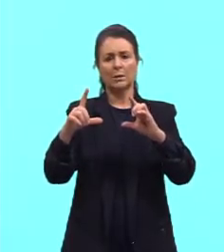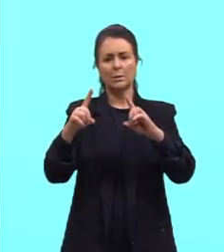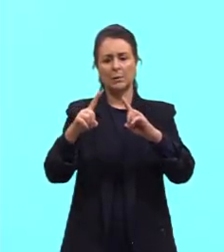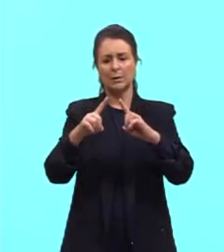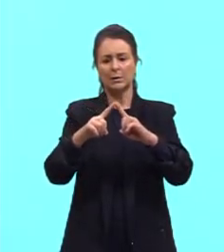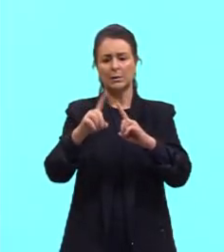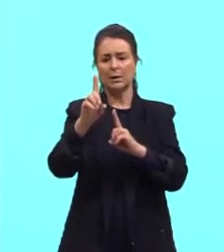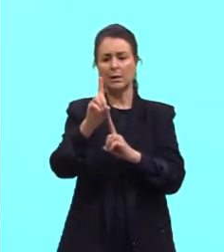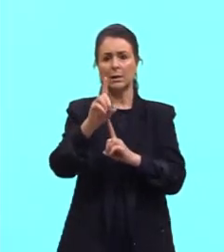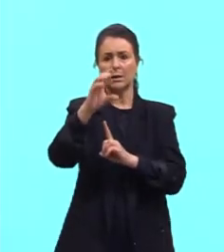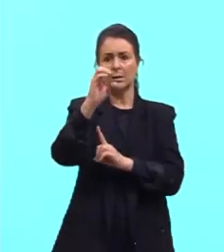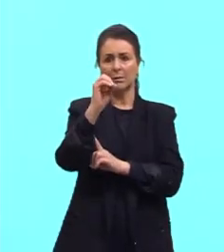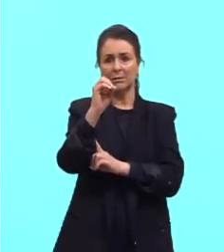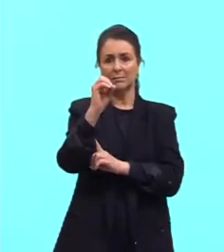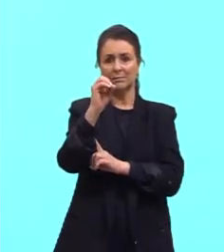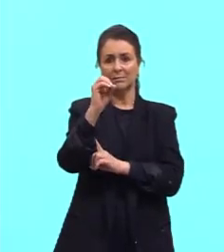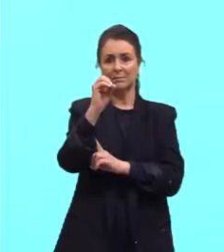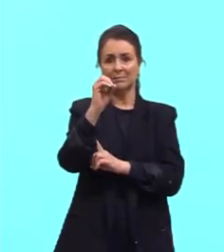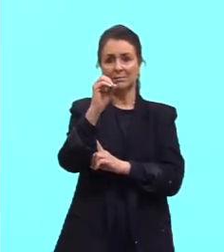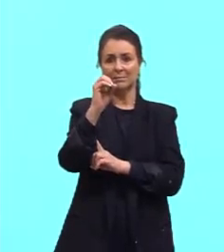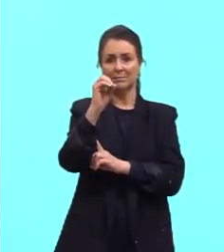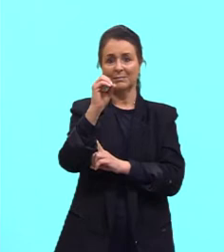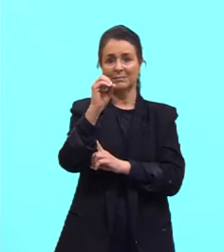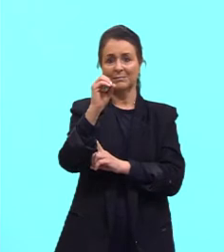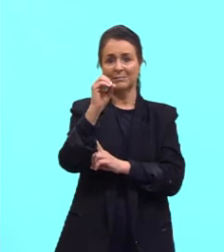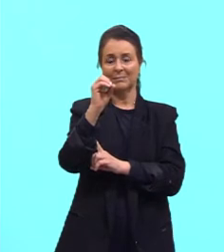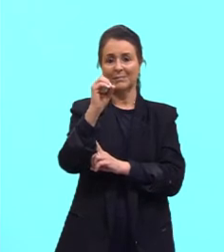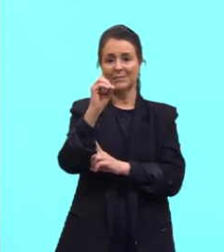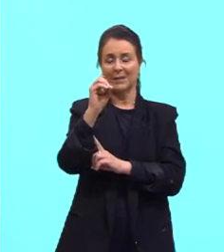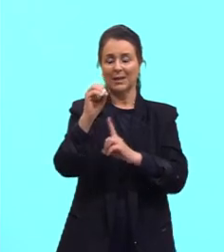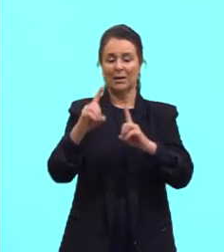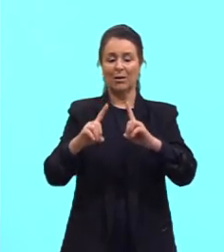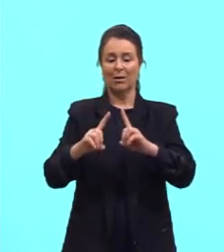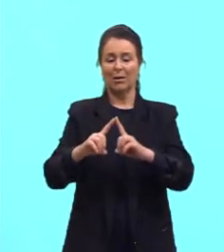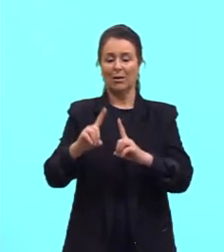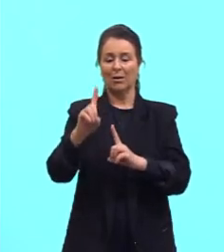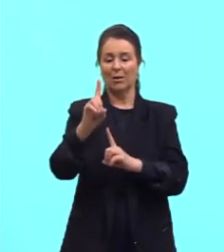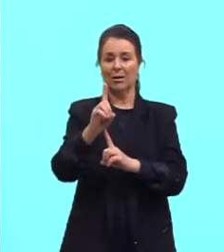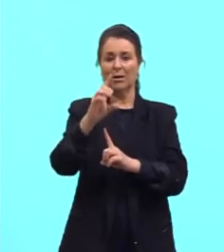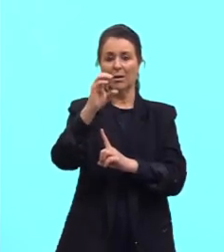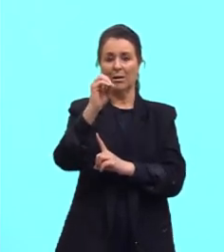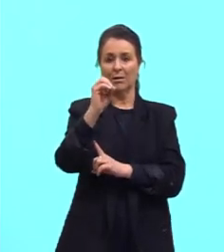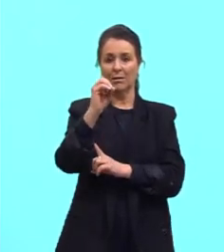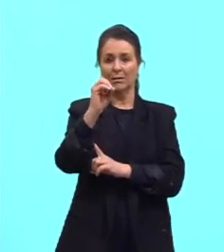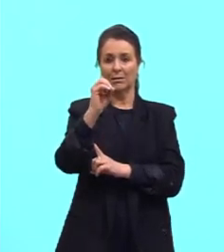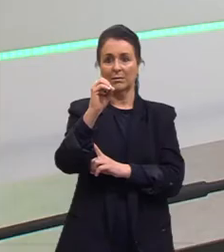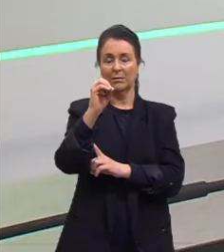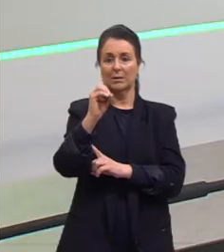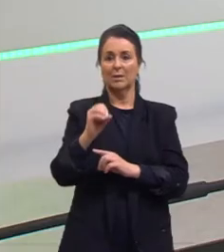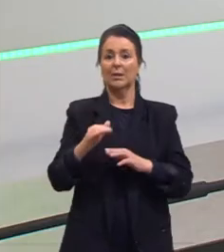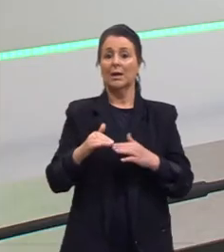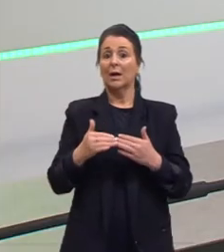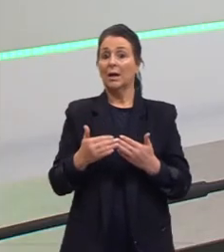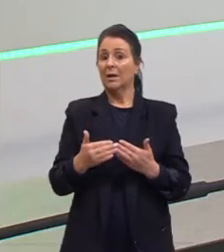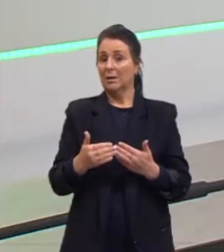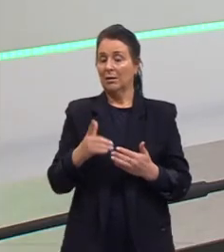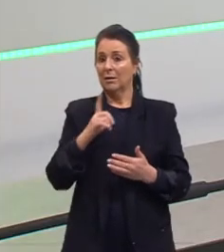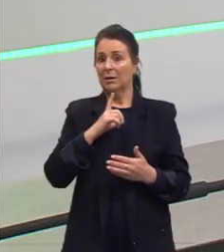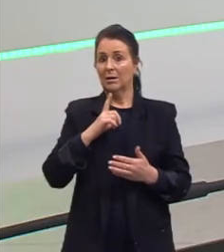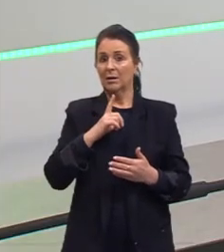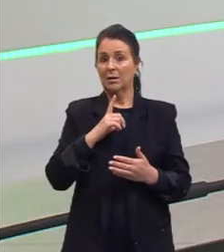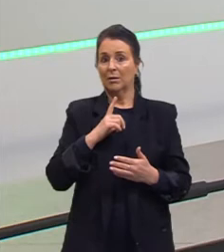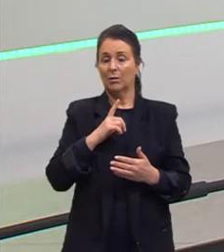O vai estar no centro da minha cadeia carbônica, não vai estar nas extremidades. Então, eu vou ter